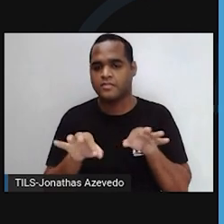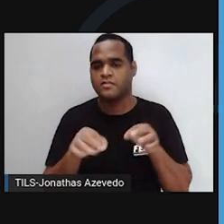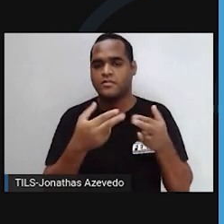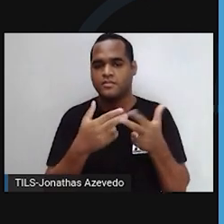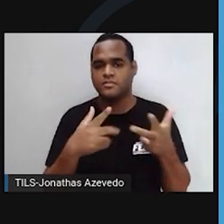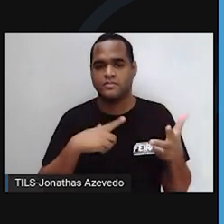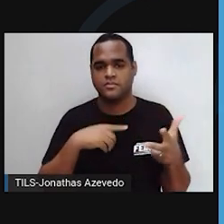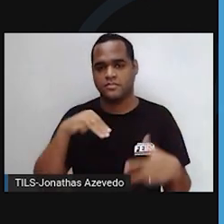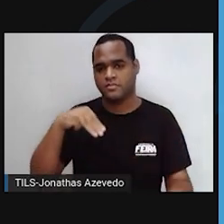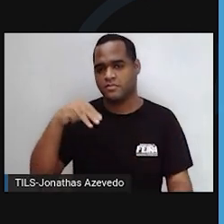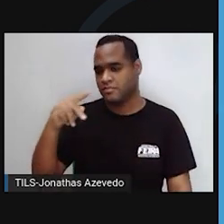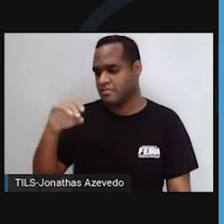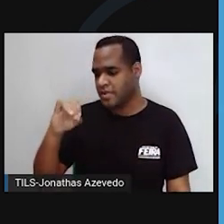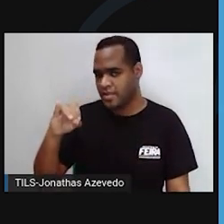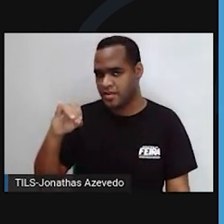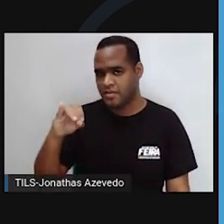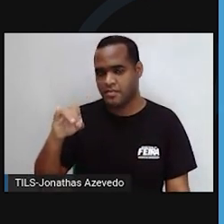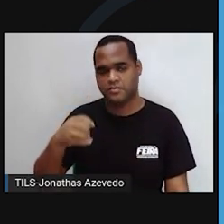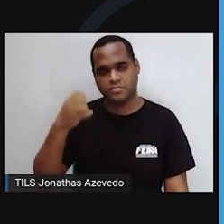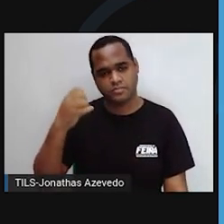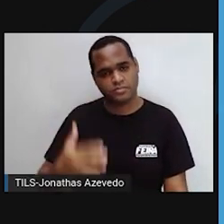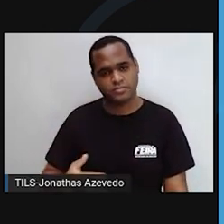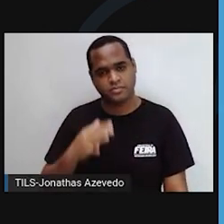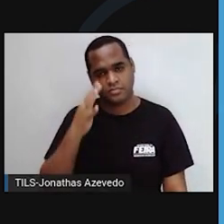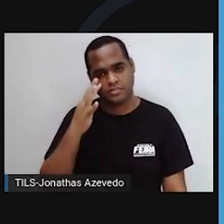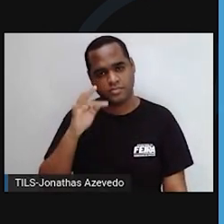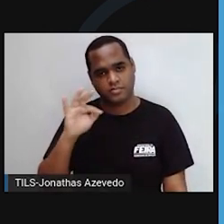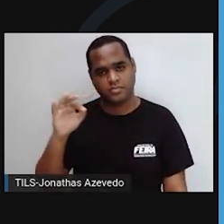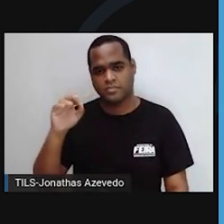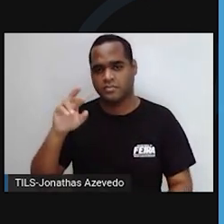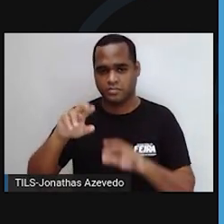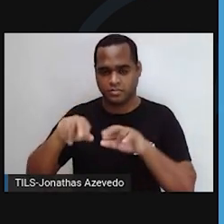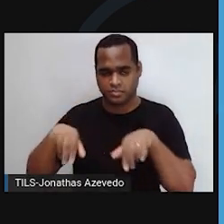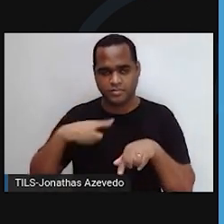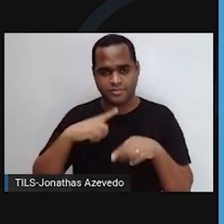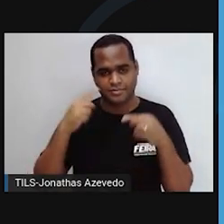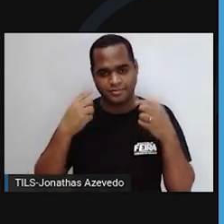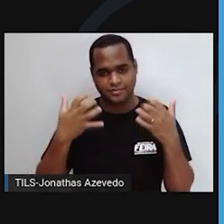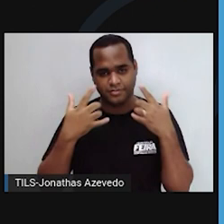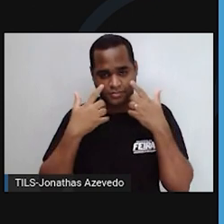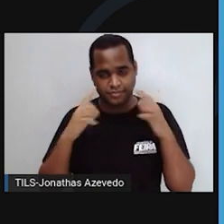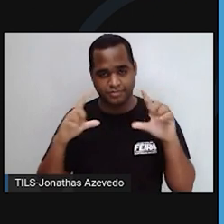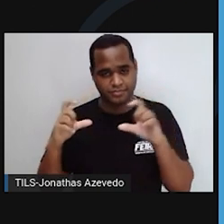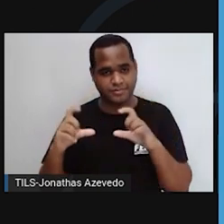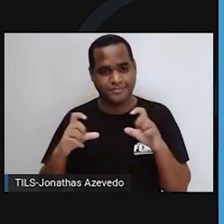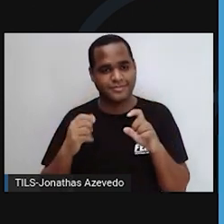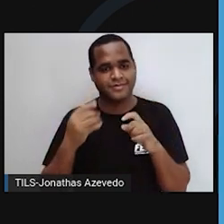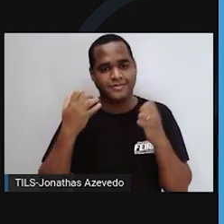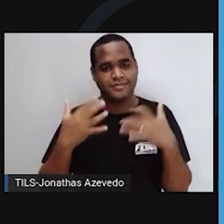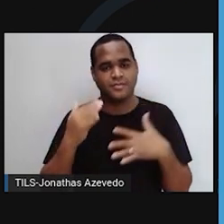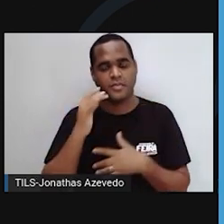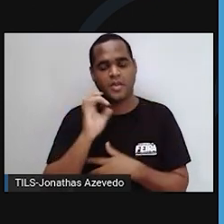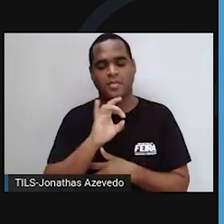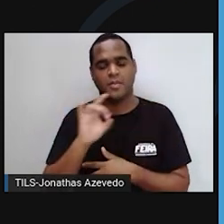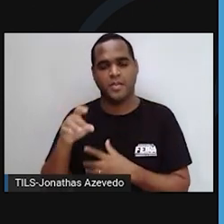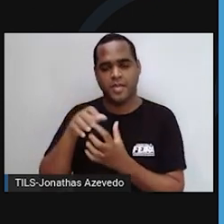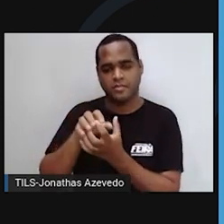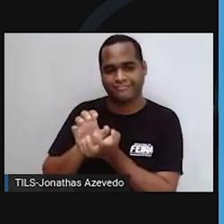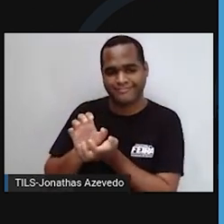pelas membranas internas, com formas e funções diferentes. Vejamos nesta imagem, cada uma delas individualmente.